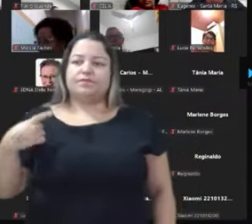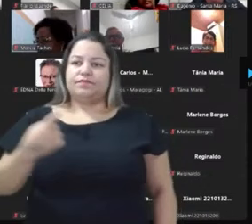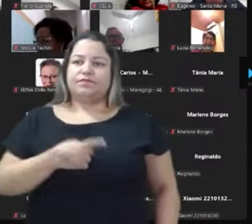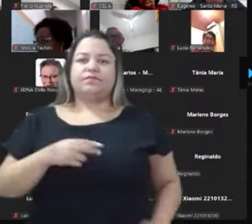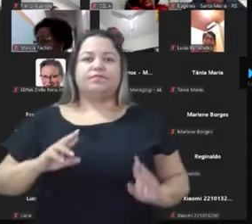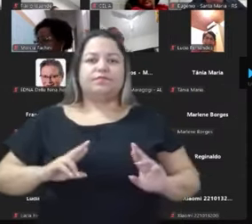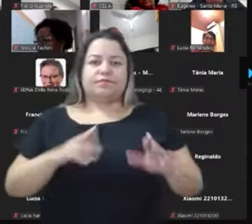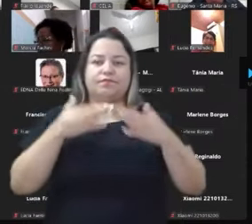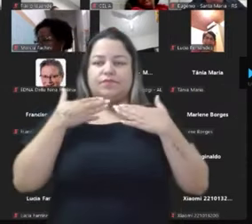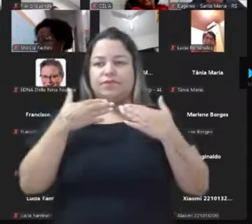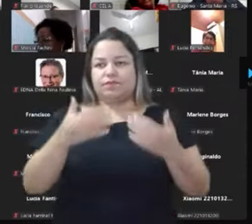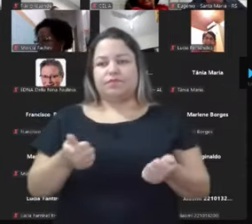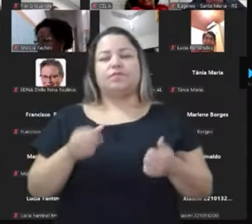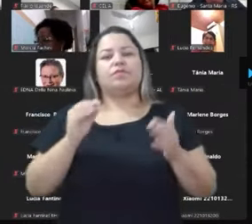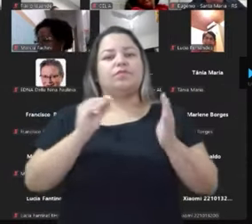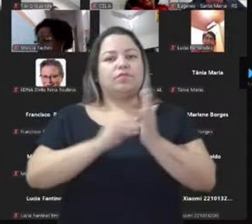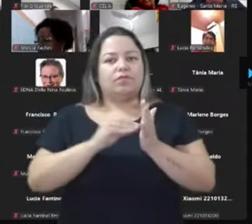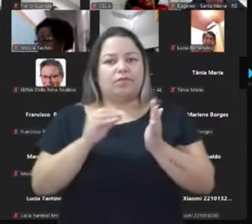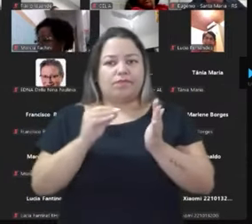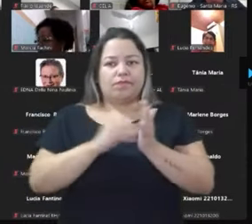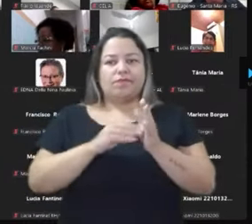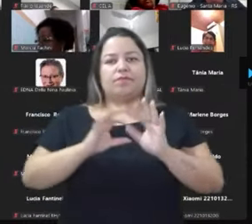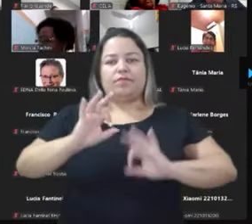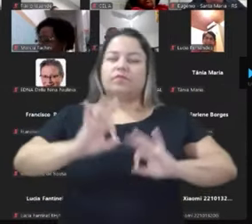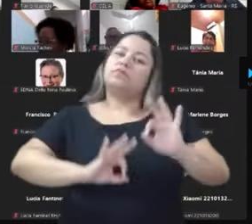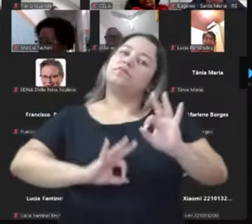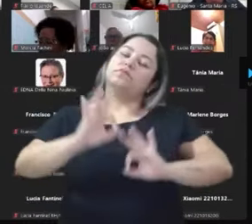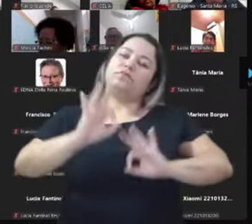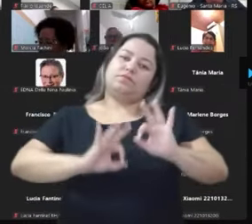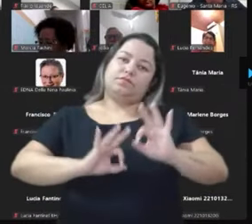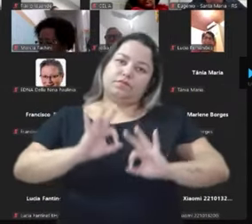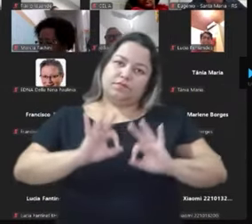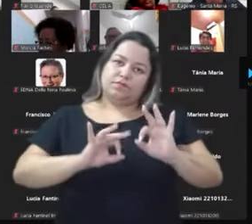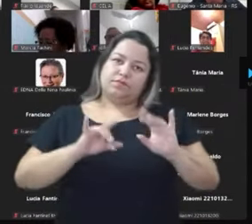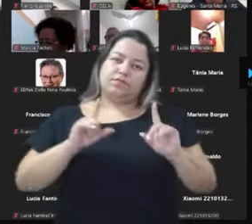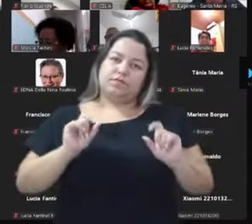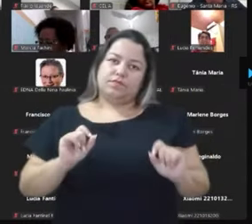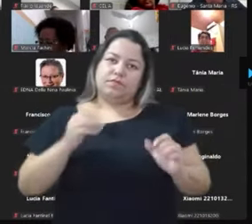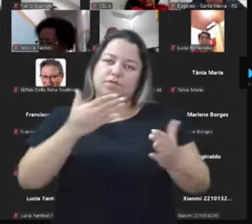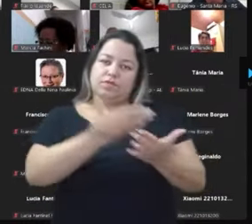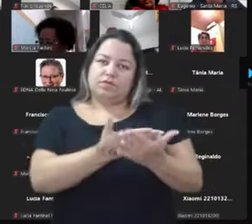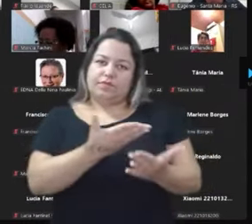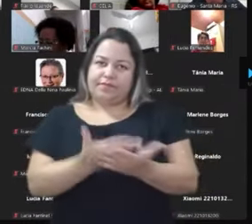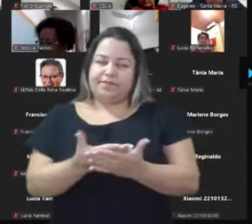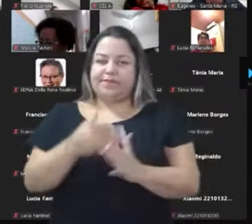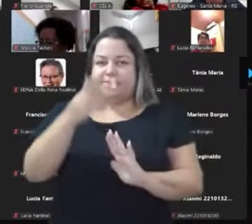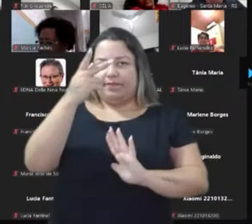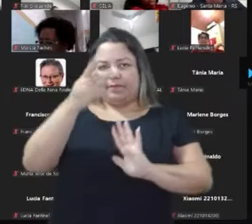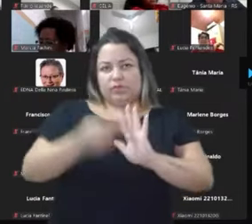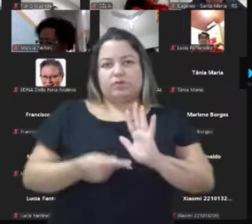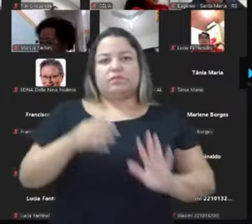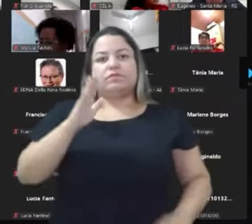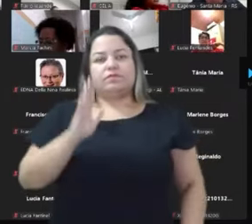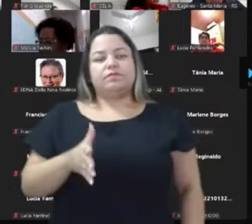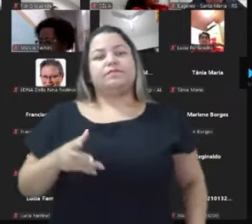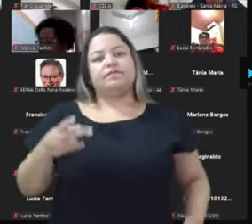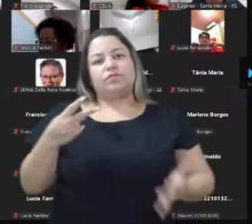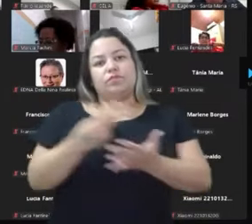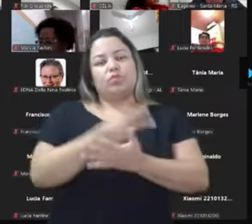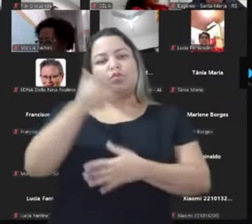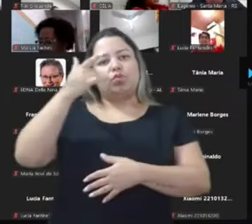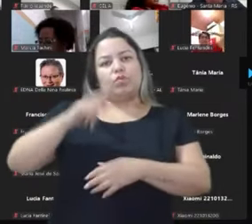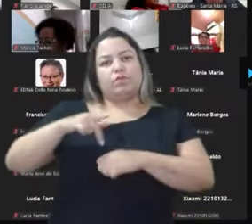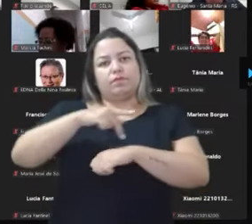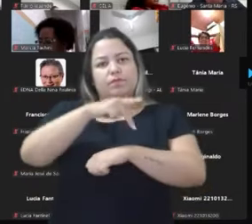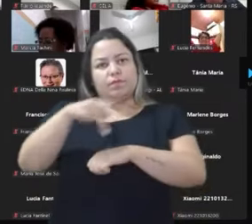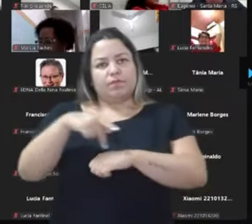muito boa. Falta aí essa parte aí da organização de estudar projetos aí que já deram certo em outros países